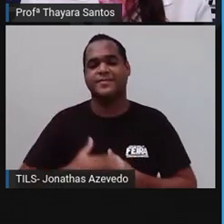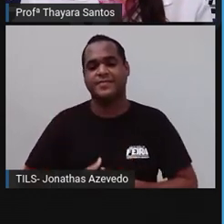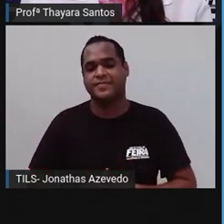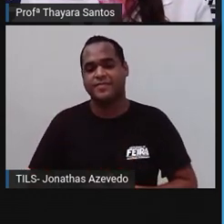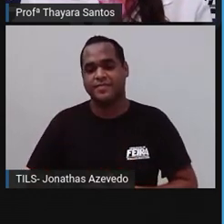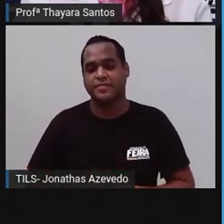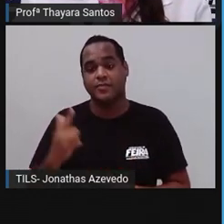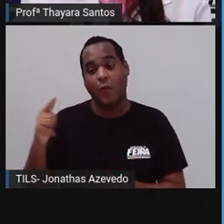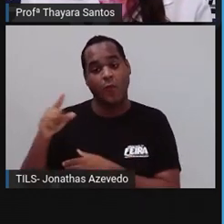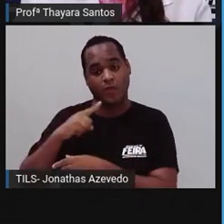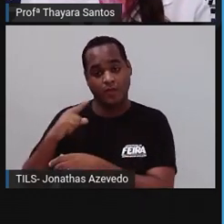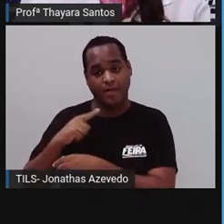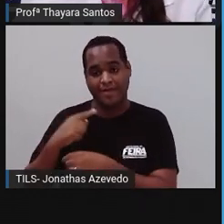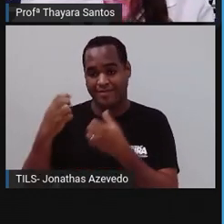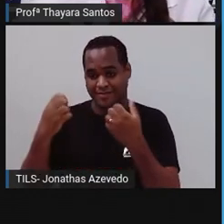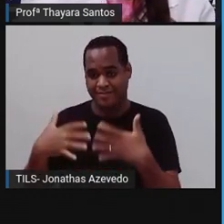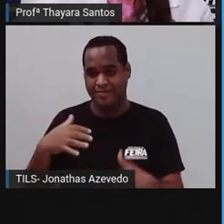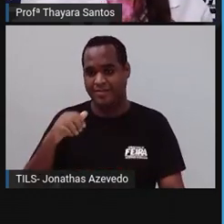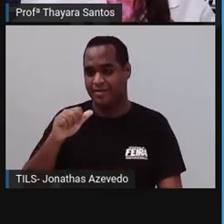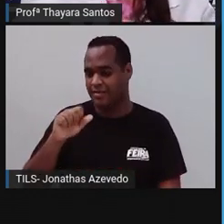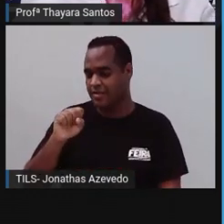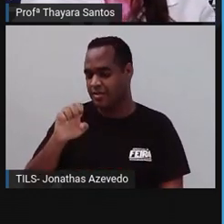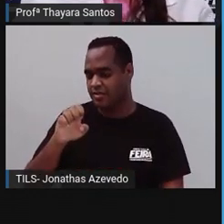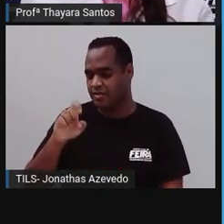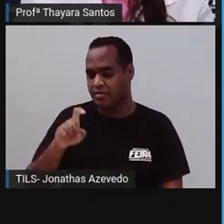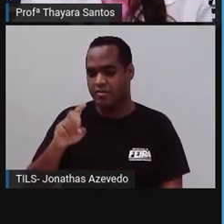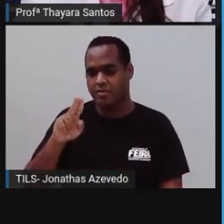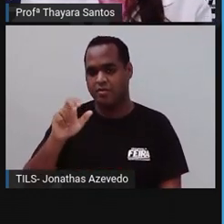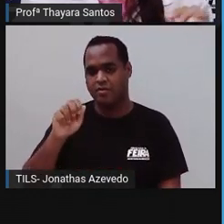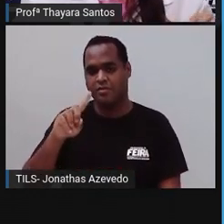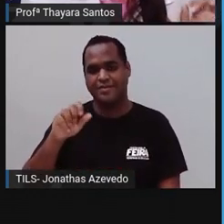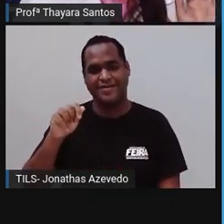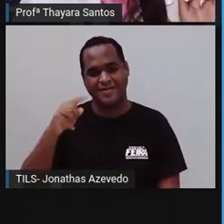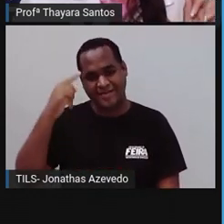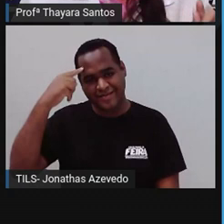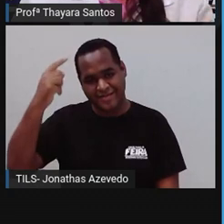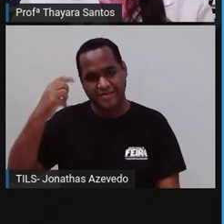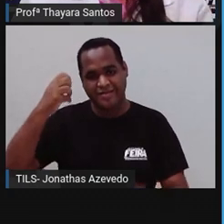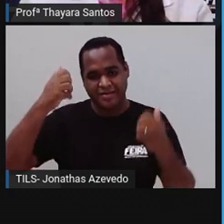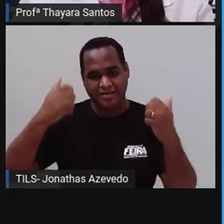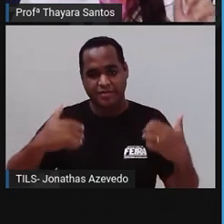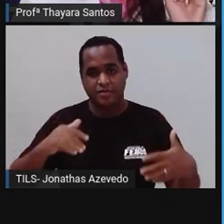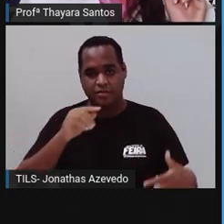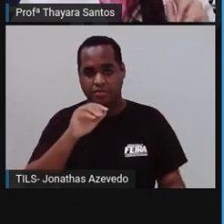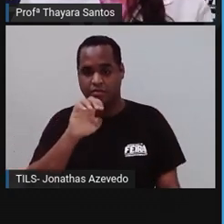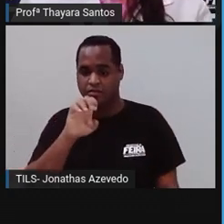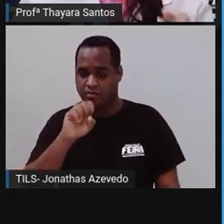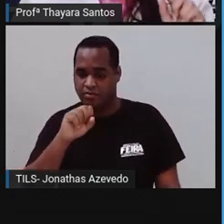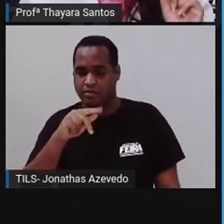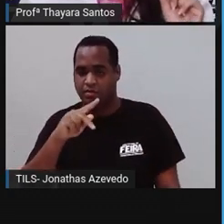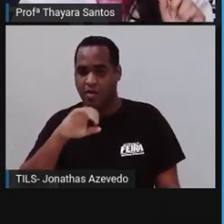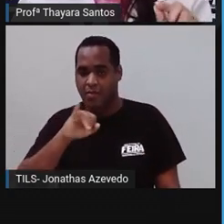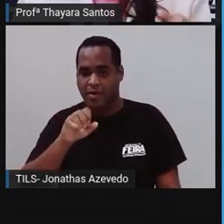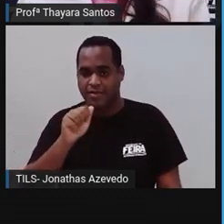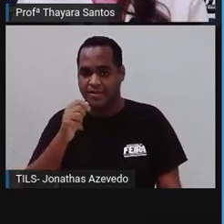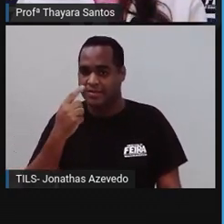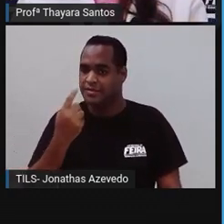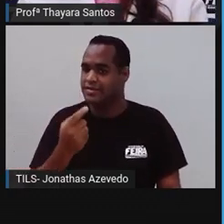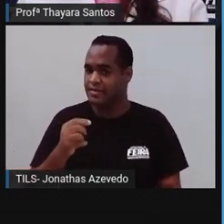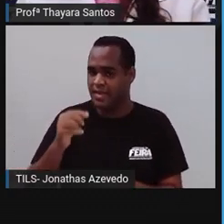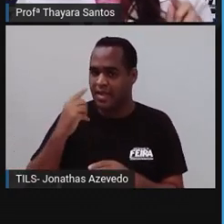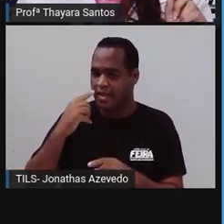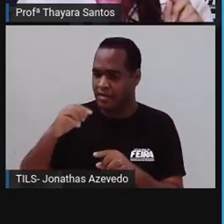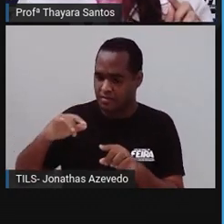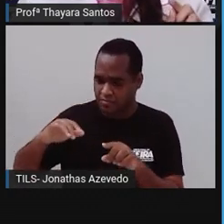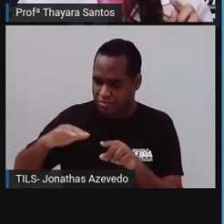outro tipo de reprodução, que é a sexuada, nesses casos, uma esponja, ela libera o espermatozoide na